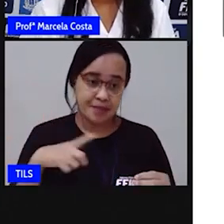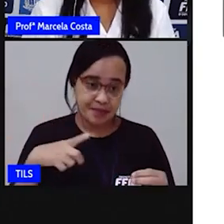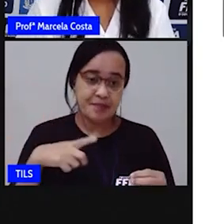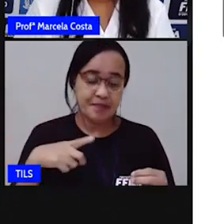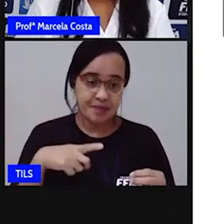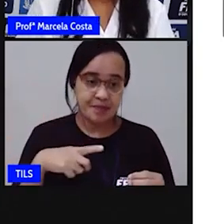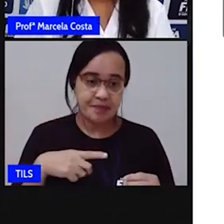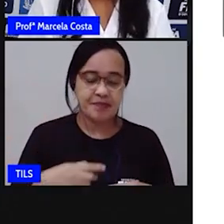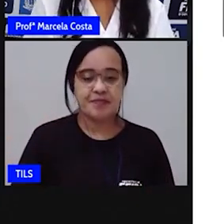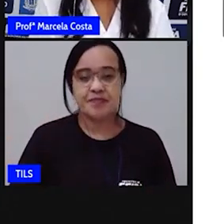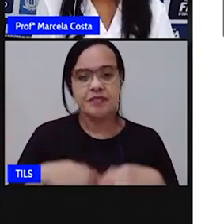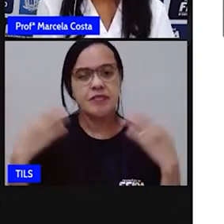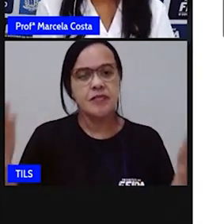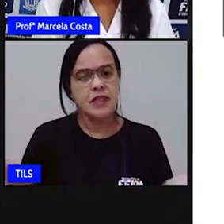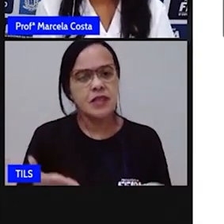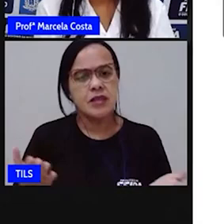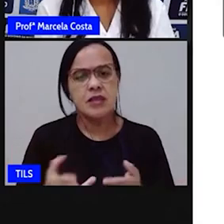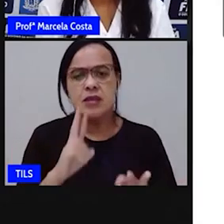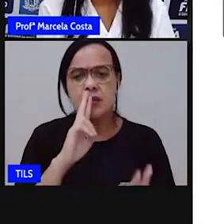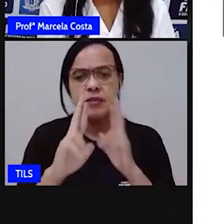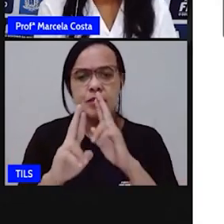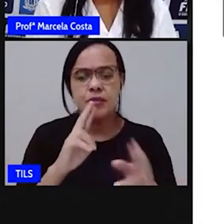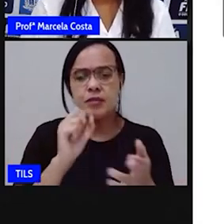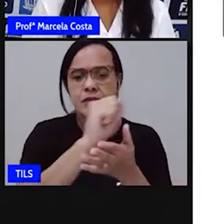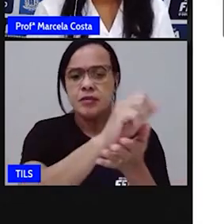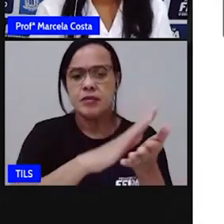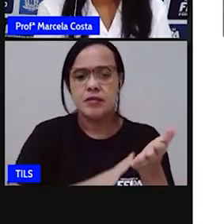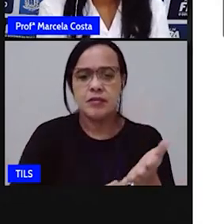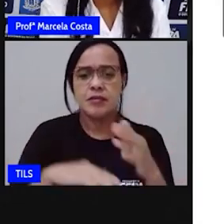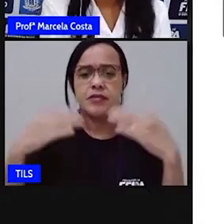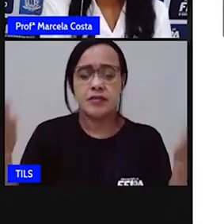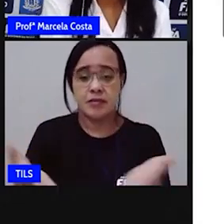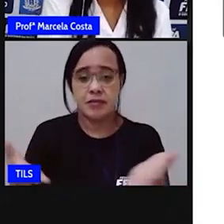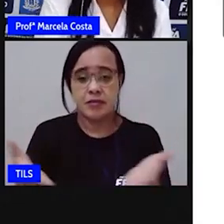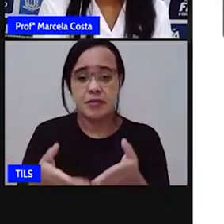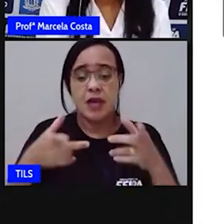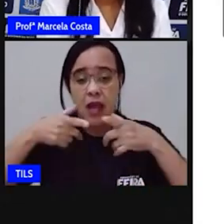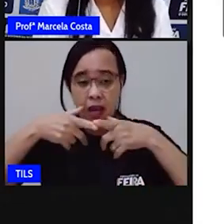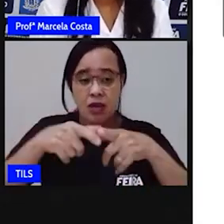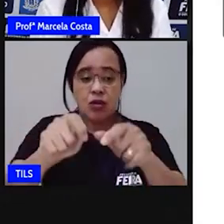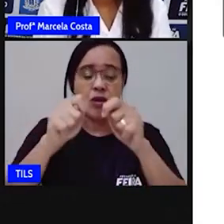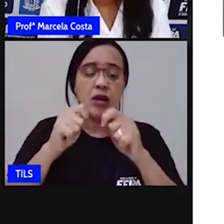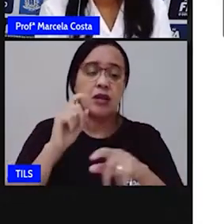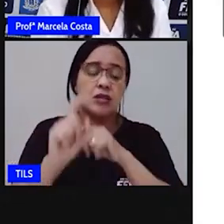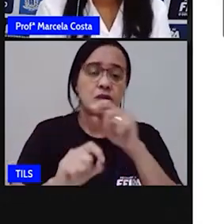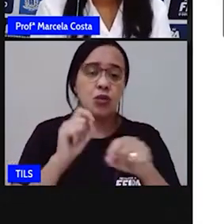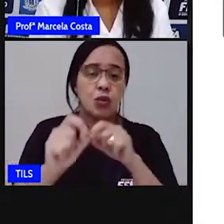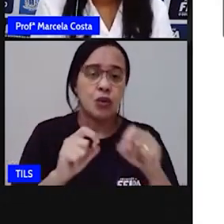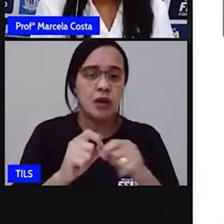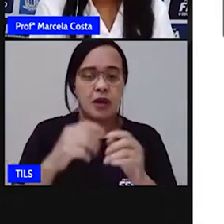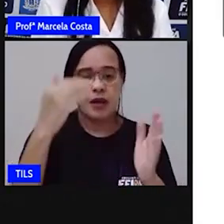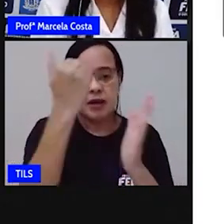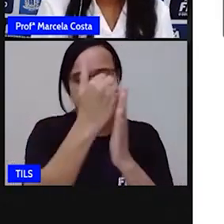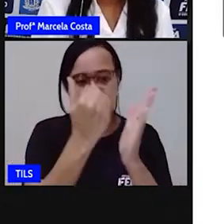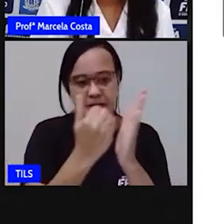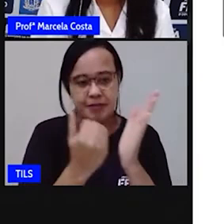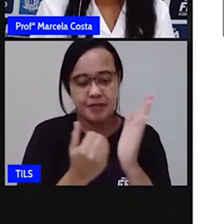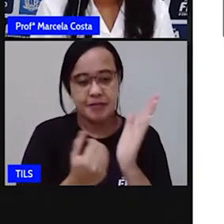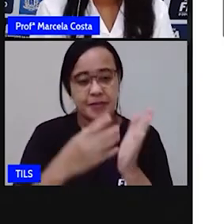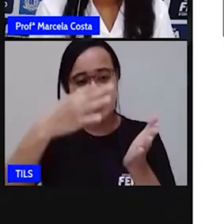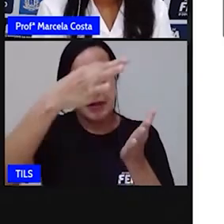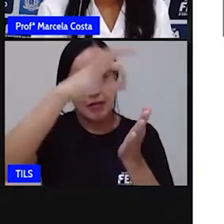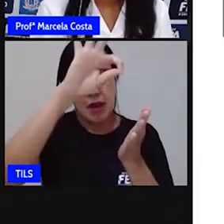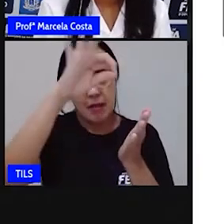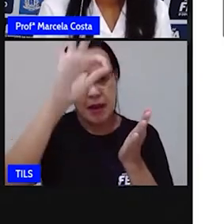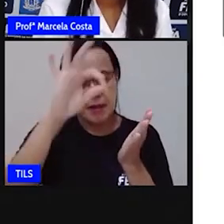Agora, crianças, vamos responder a tarefinha de hoje, de linguagem, sobre listagem. Lembra que lá